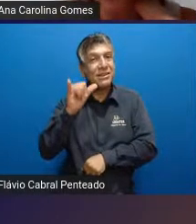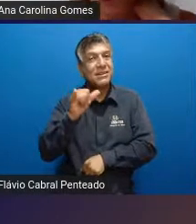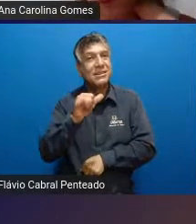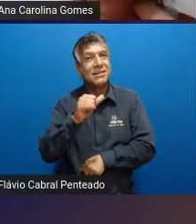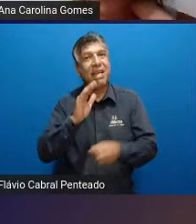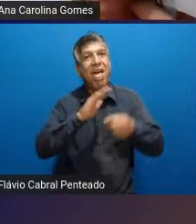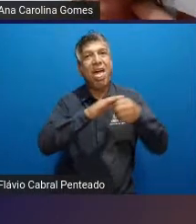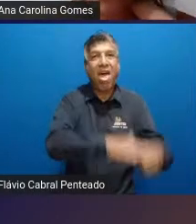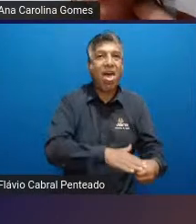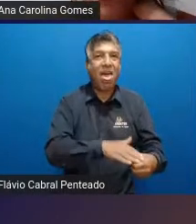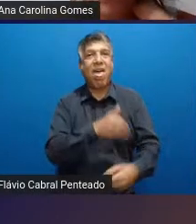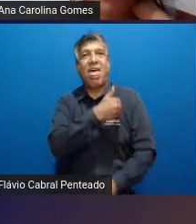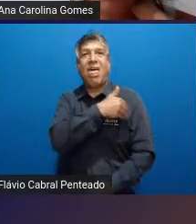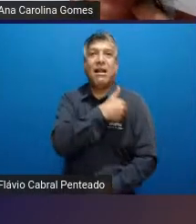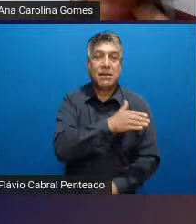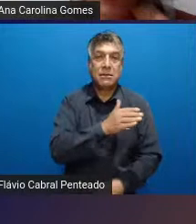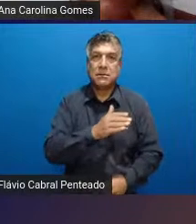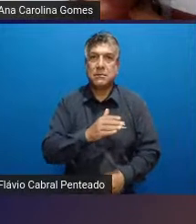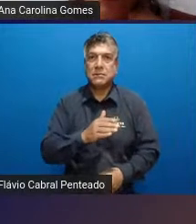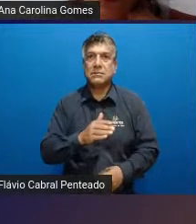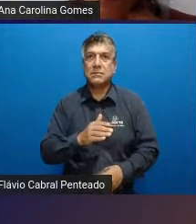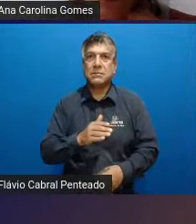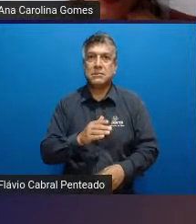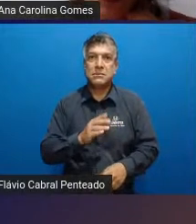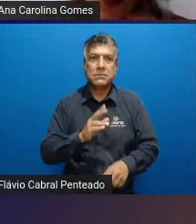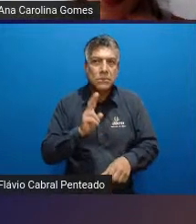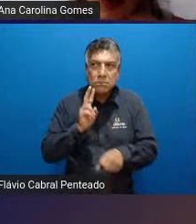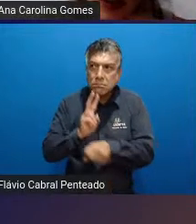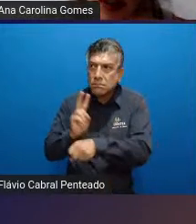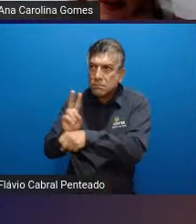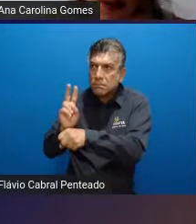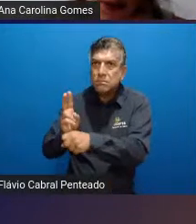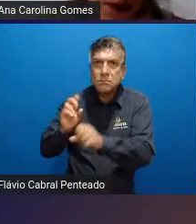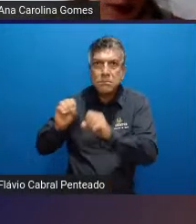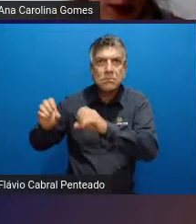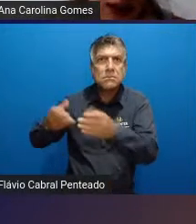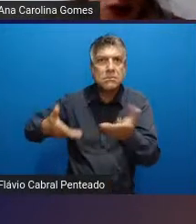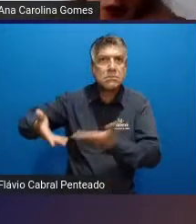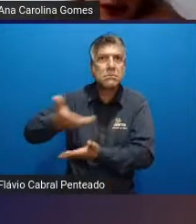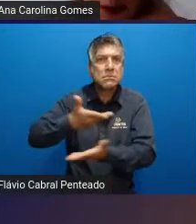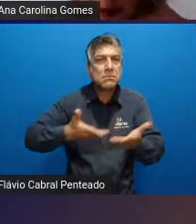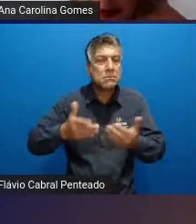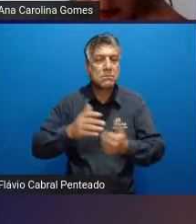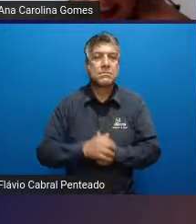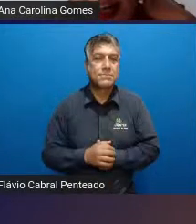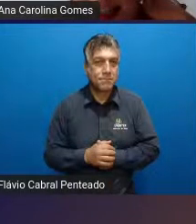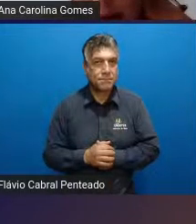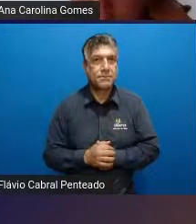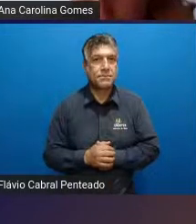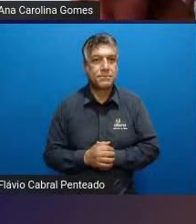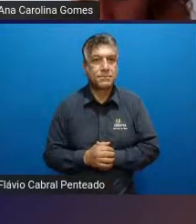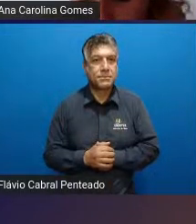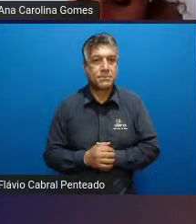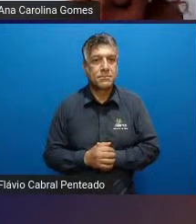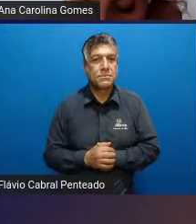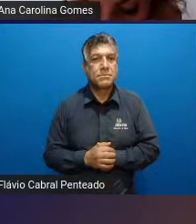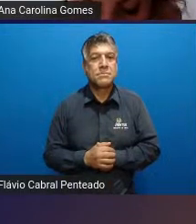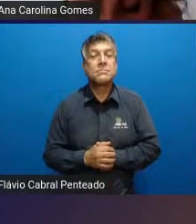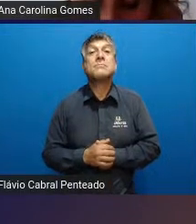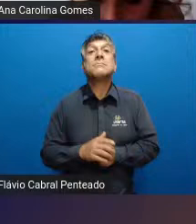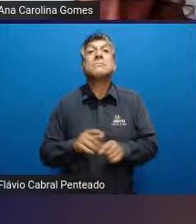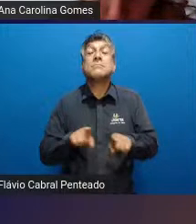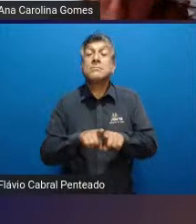impedindo que isso aconteça e educando tá mais todo mundo que estava junto ali na escola e a respeito do ambiente